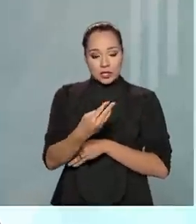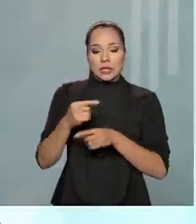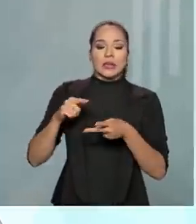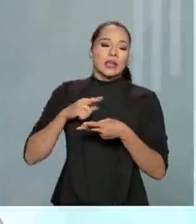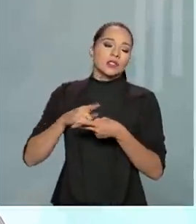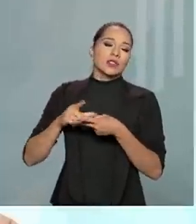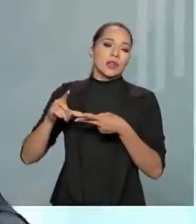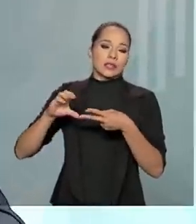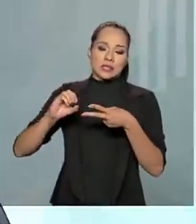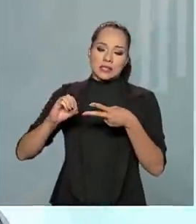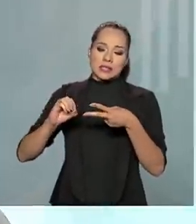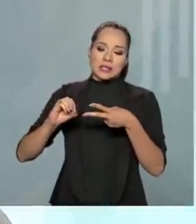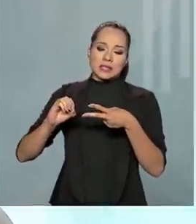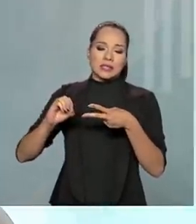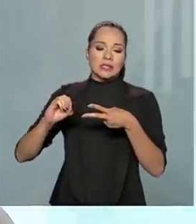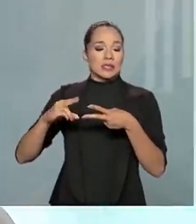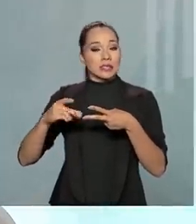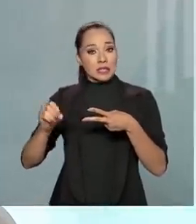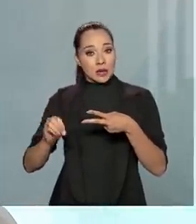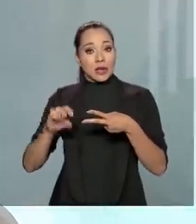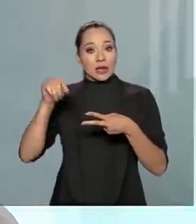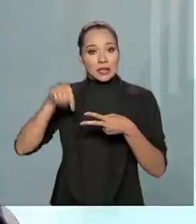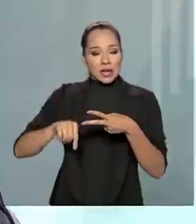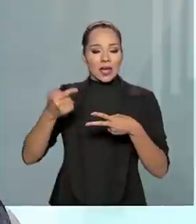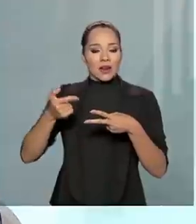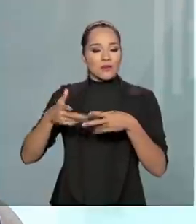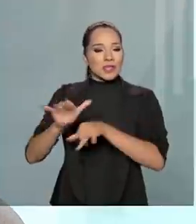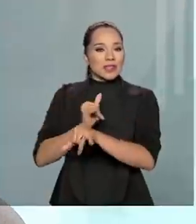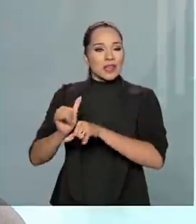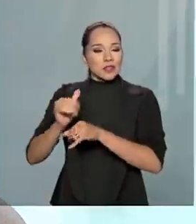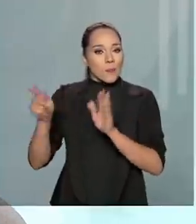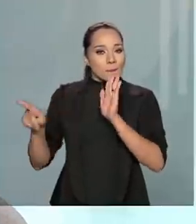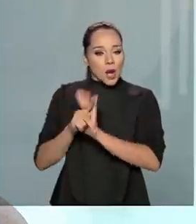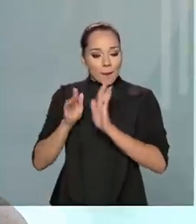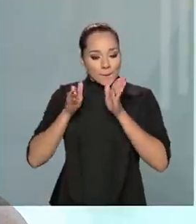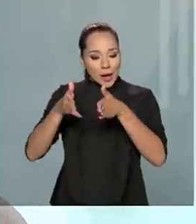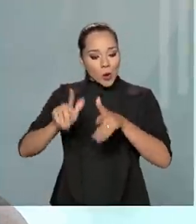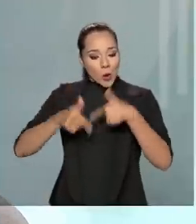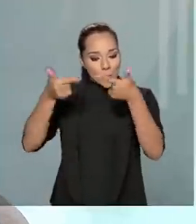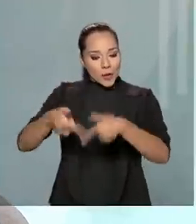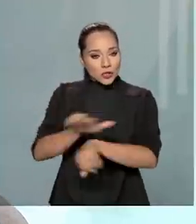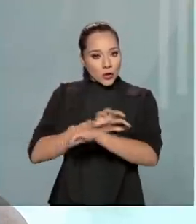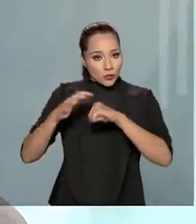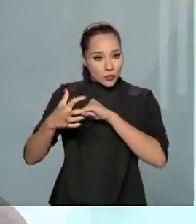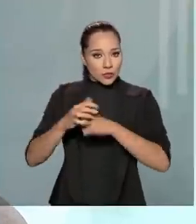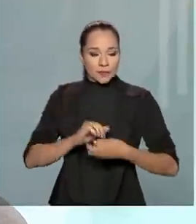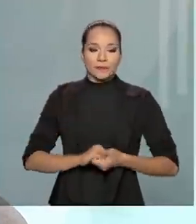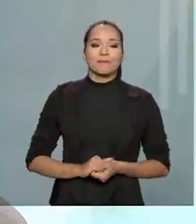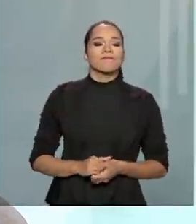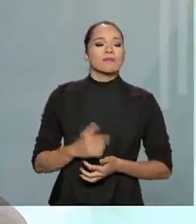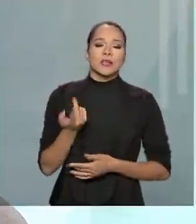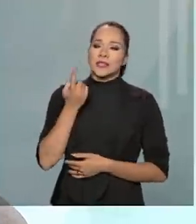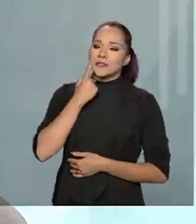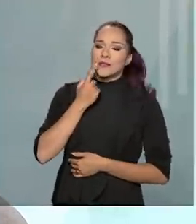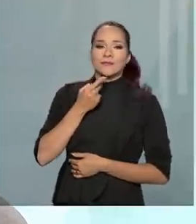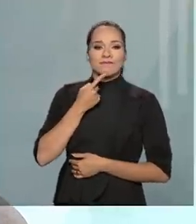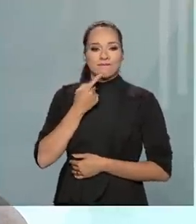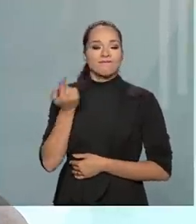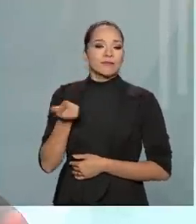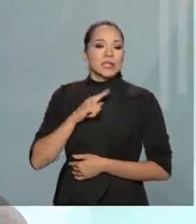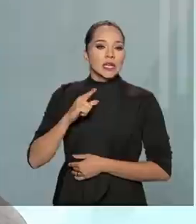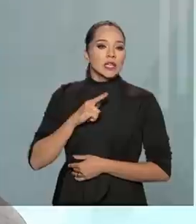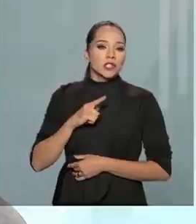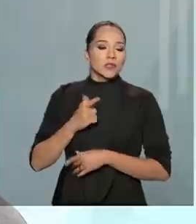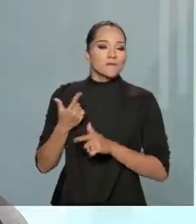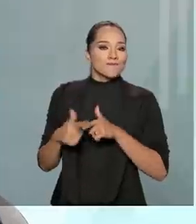21C0, que era uma ação específica de combate ao coronavírus, e os recursos iam específicos para a saúde. E a gente falou, olha, a gente sabia que a gente